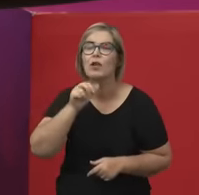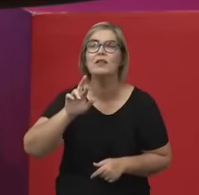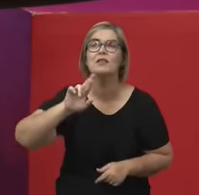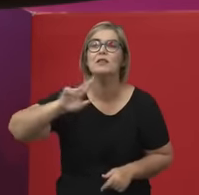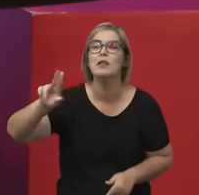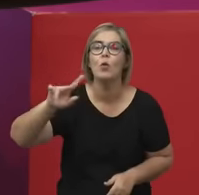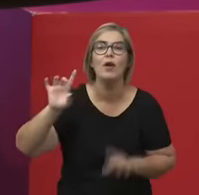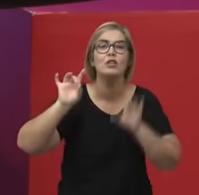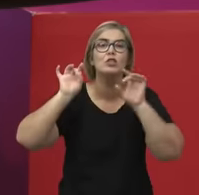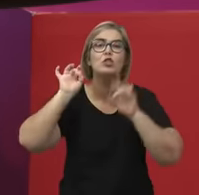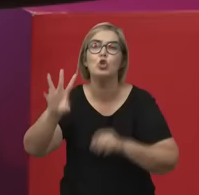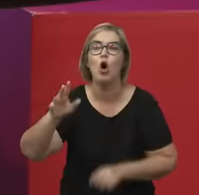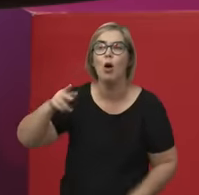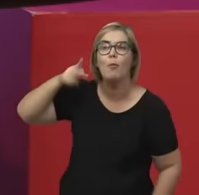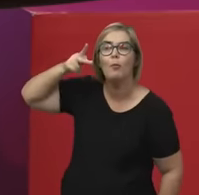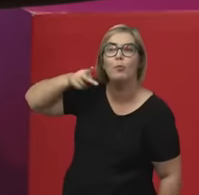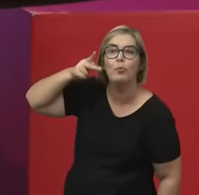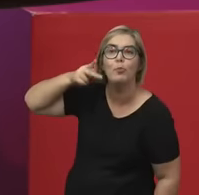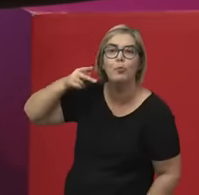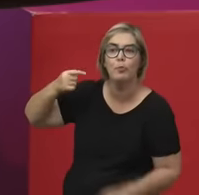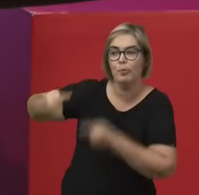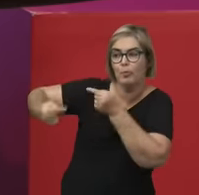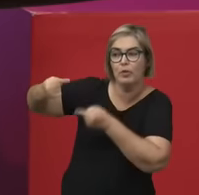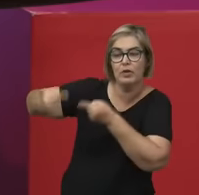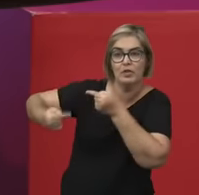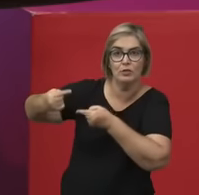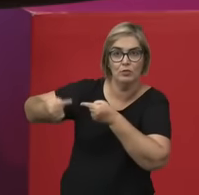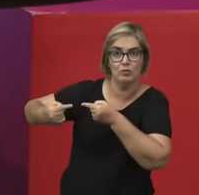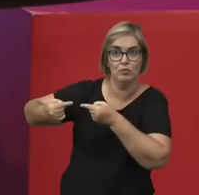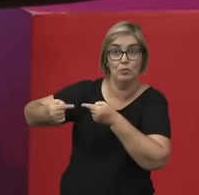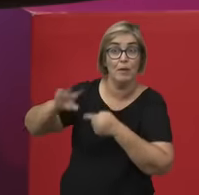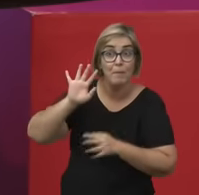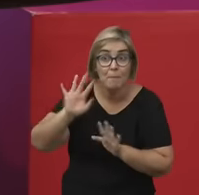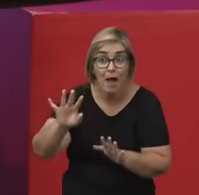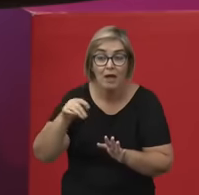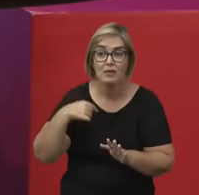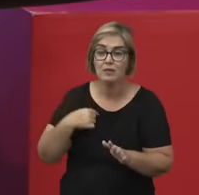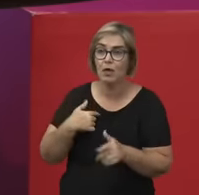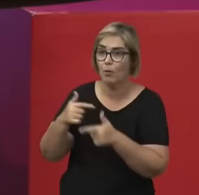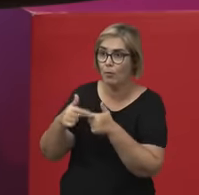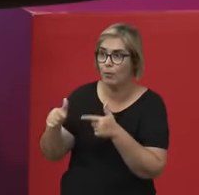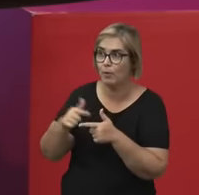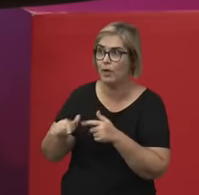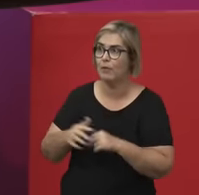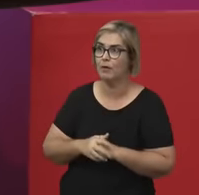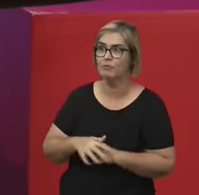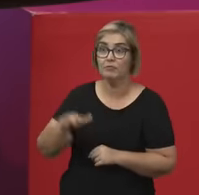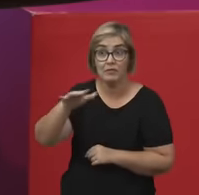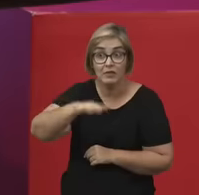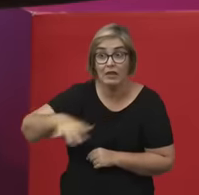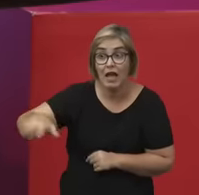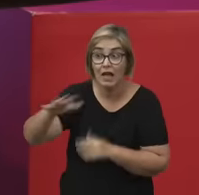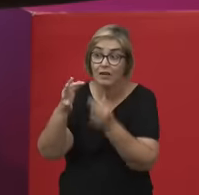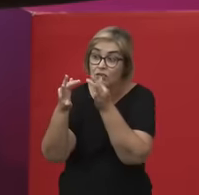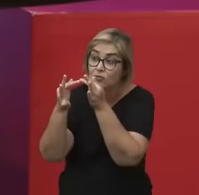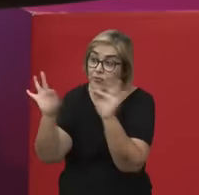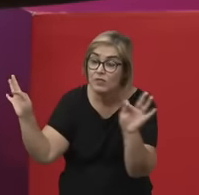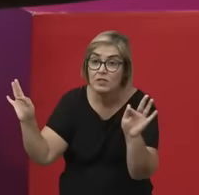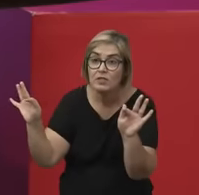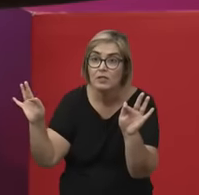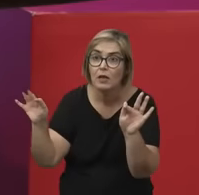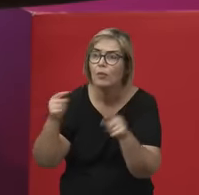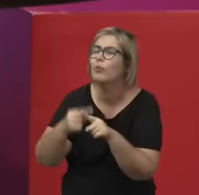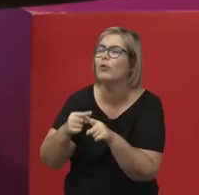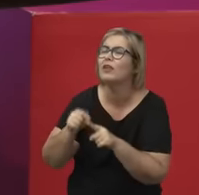lugar social que as mulheres ocupam, mas é uma questão metafísica, porque pergunta o que é ser mulher?